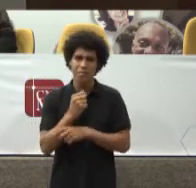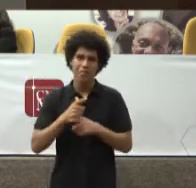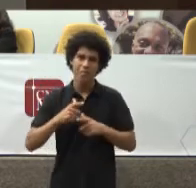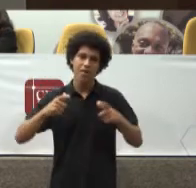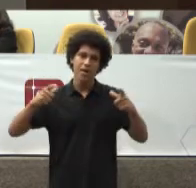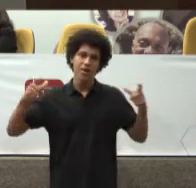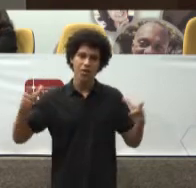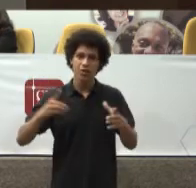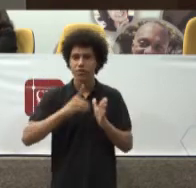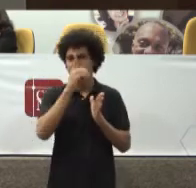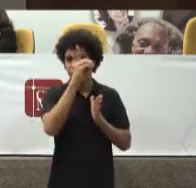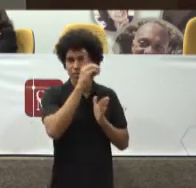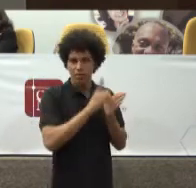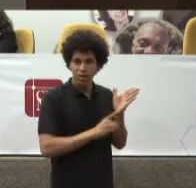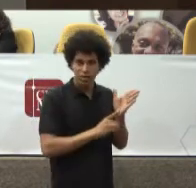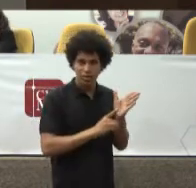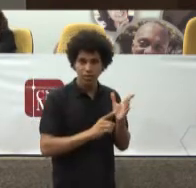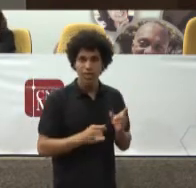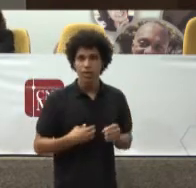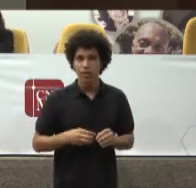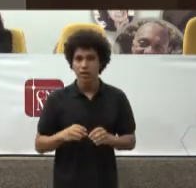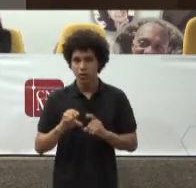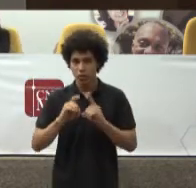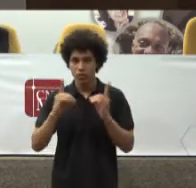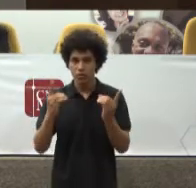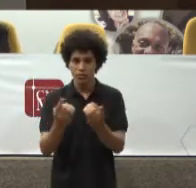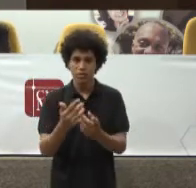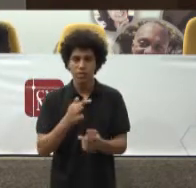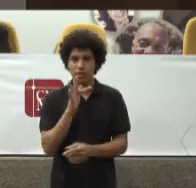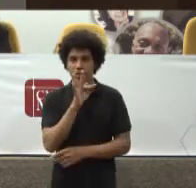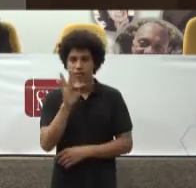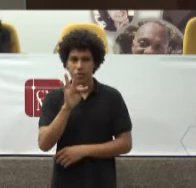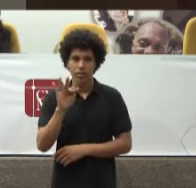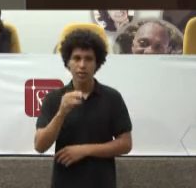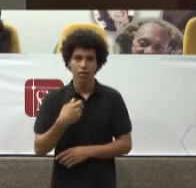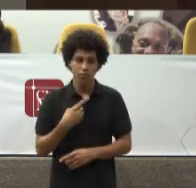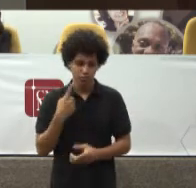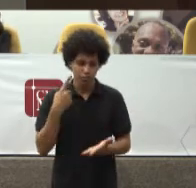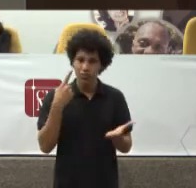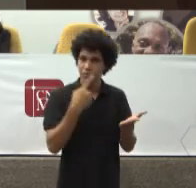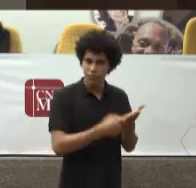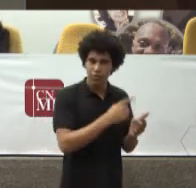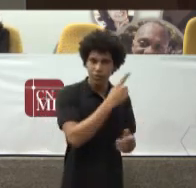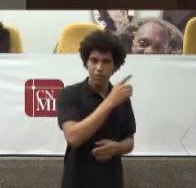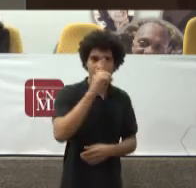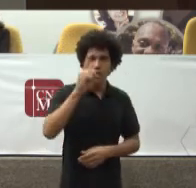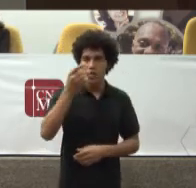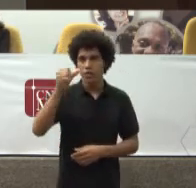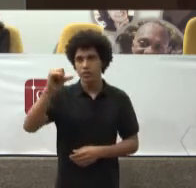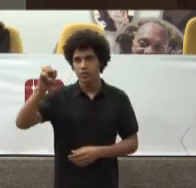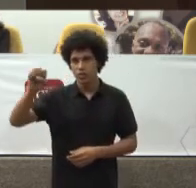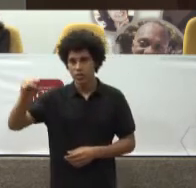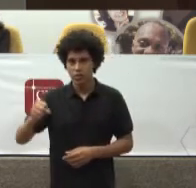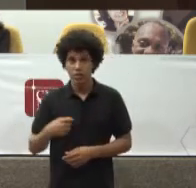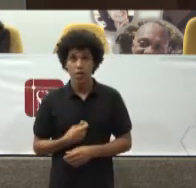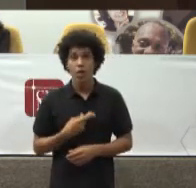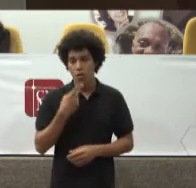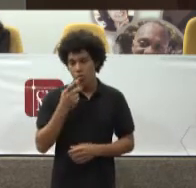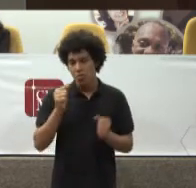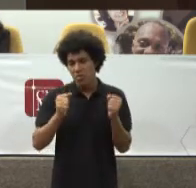Federal Outorgou Em 1988 Poderia referir A uma quarta Que é um leque De direitos fundamentais Bastante